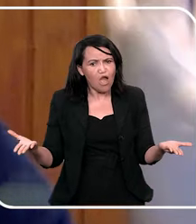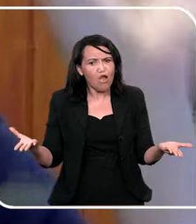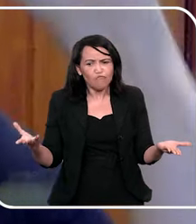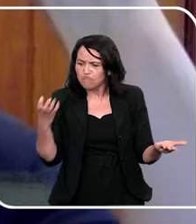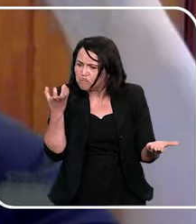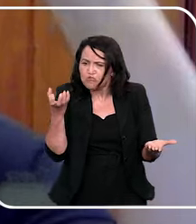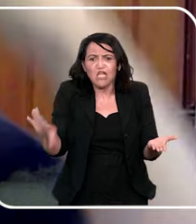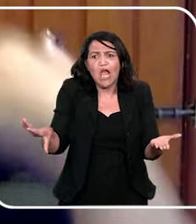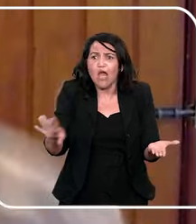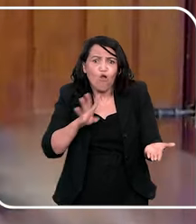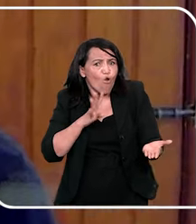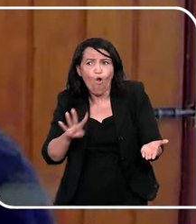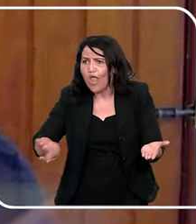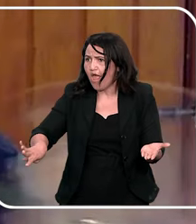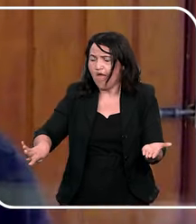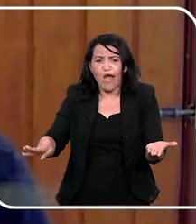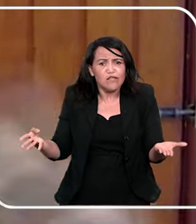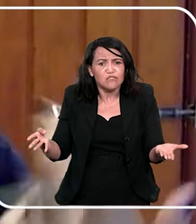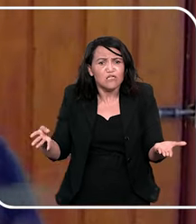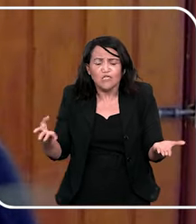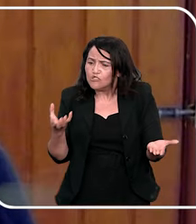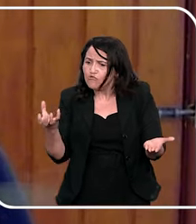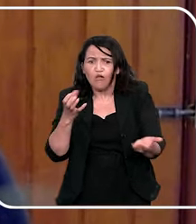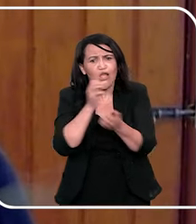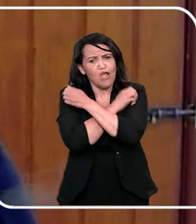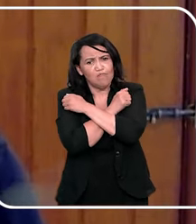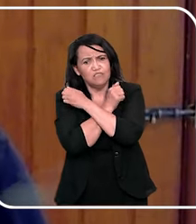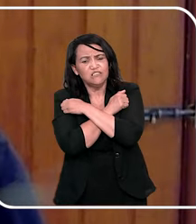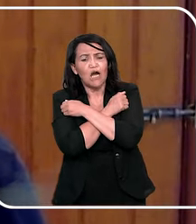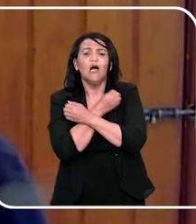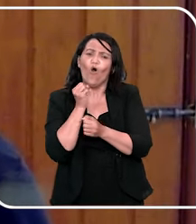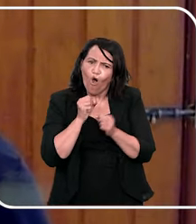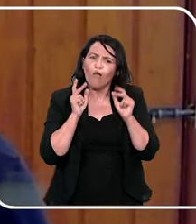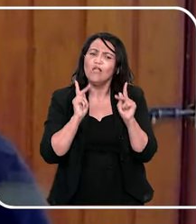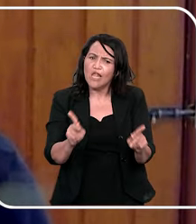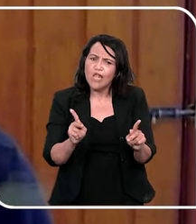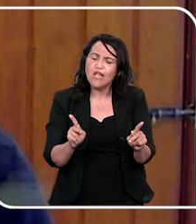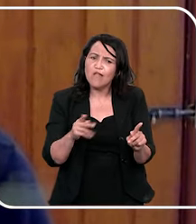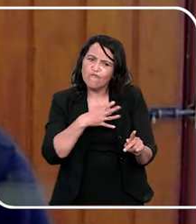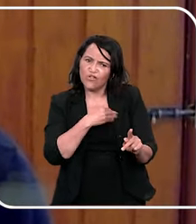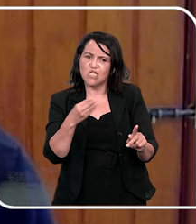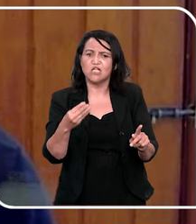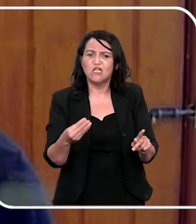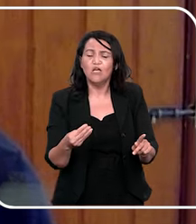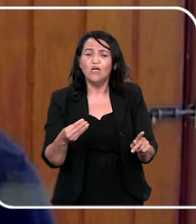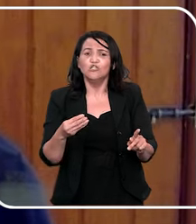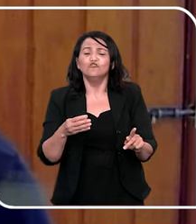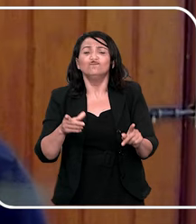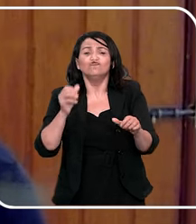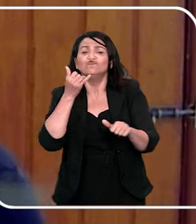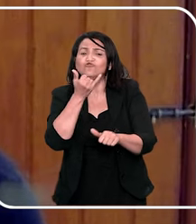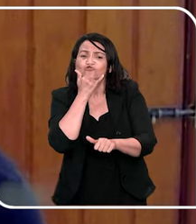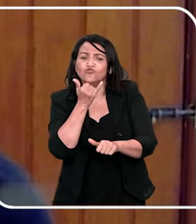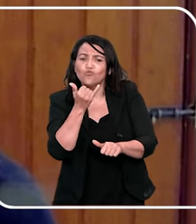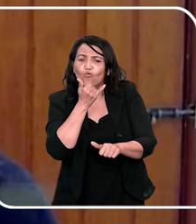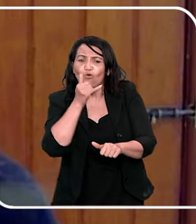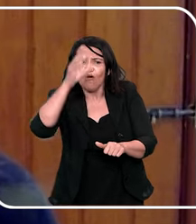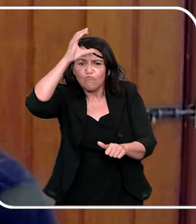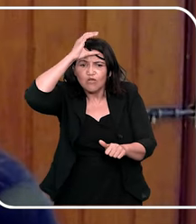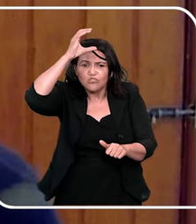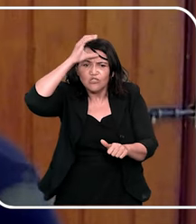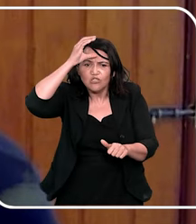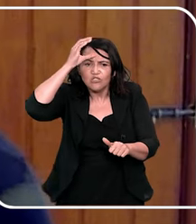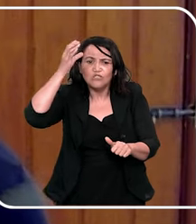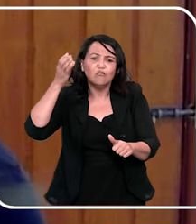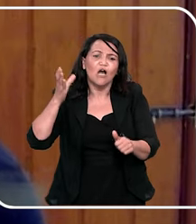aqui ser radical, só porque ele não quer, não conhece, não tem vontade de abraçar, tá bom, meu filho, ô tia, desculpa, agora ele não quer abraçar,